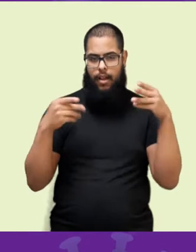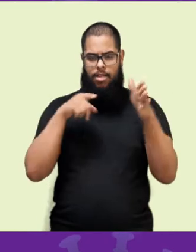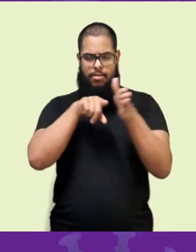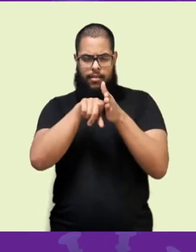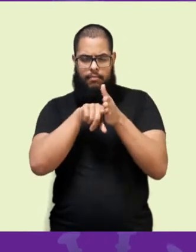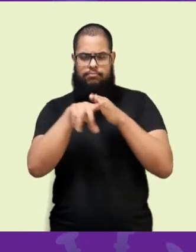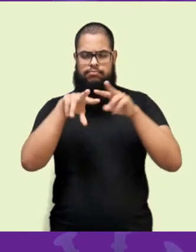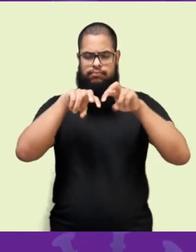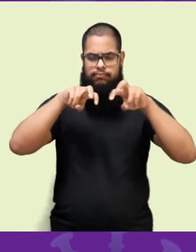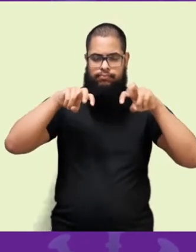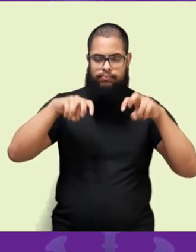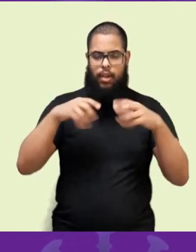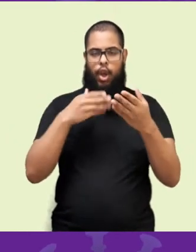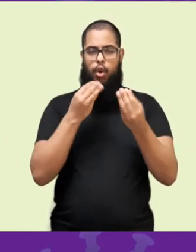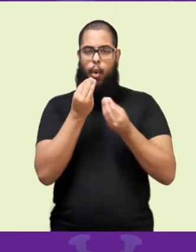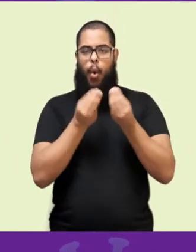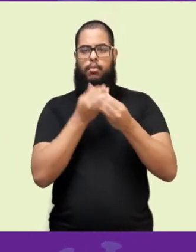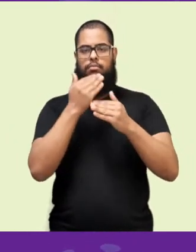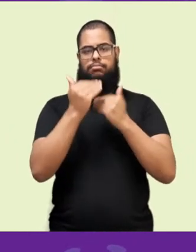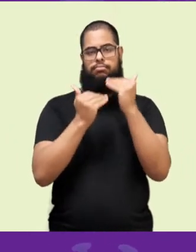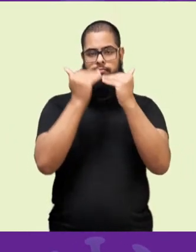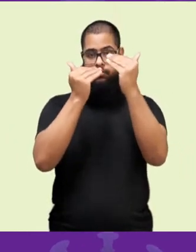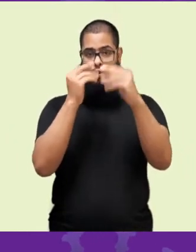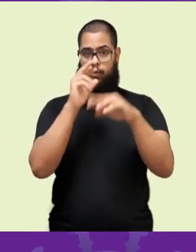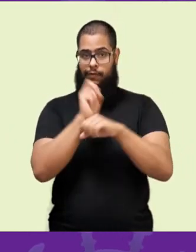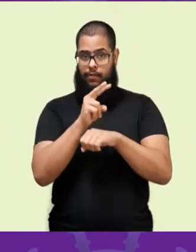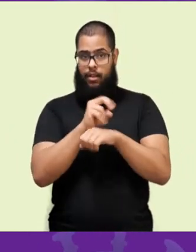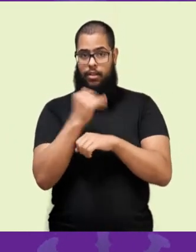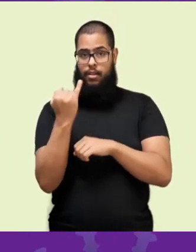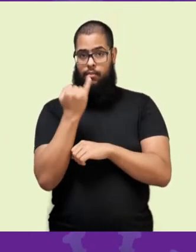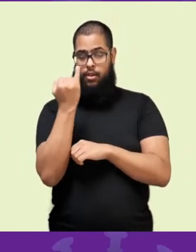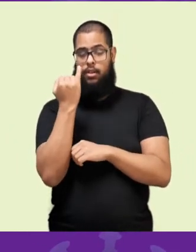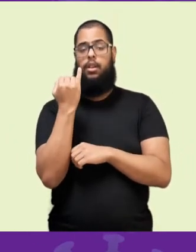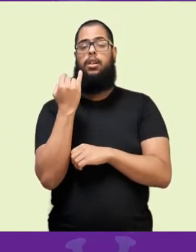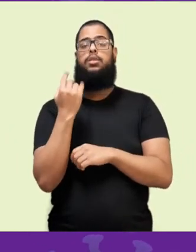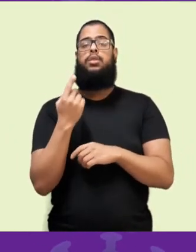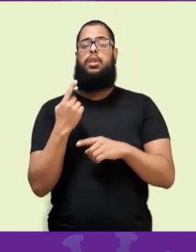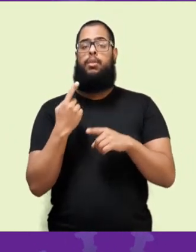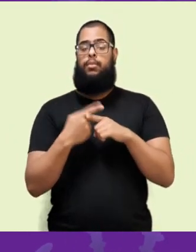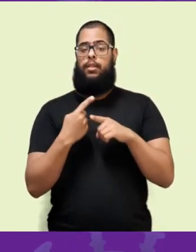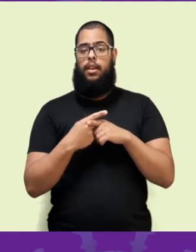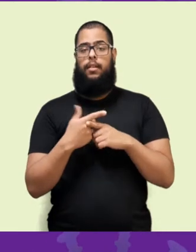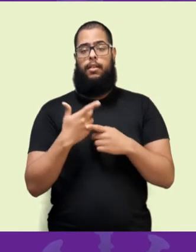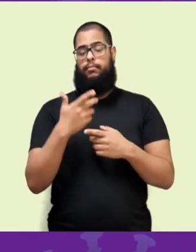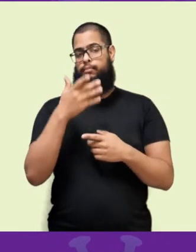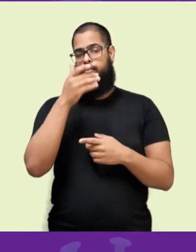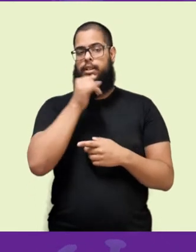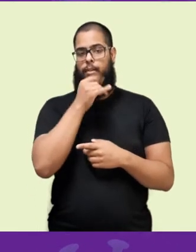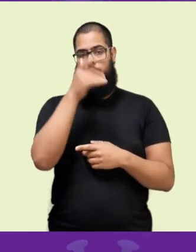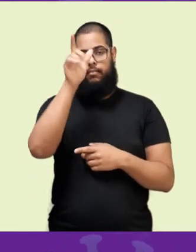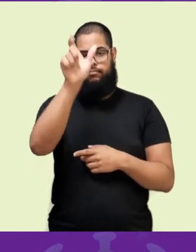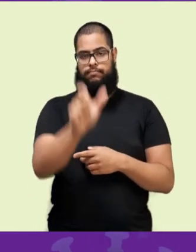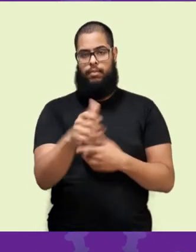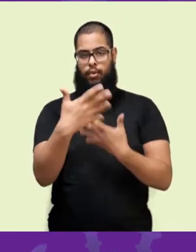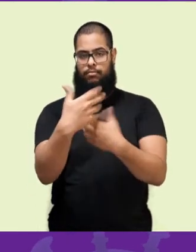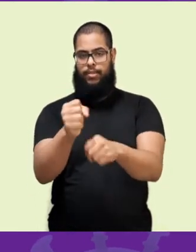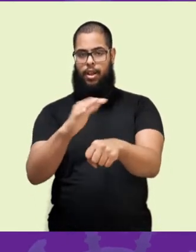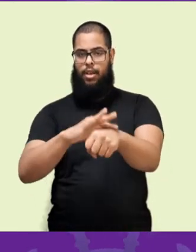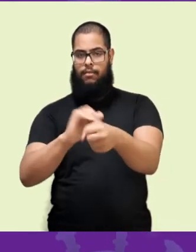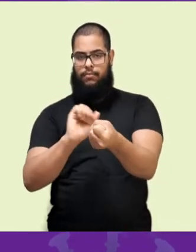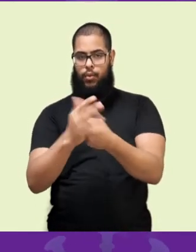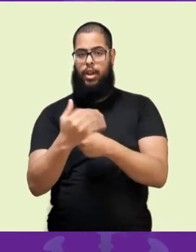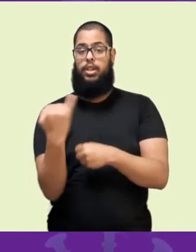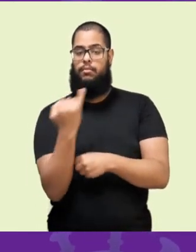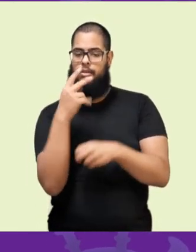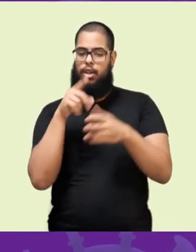a tipagem viral por genética, análise genômica dos vírus que as pessoas adquirem e que ficam